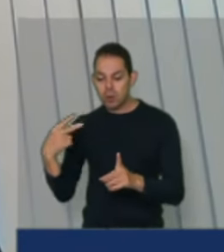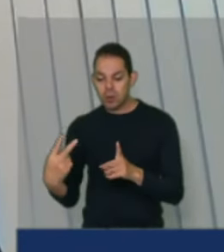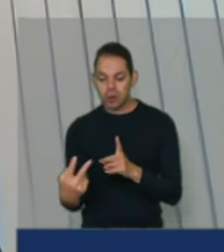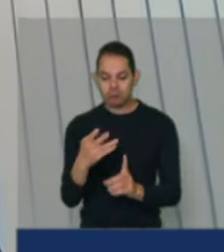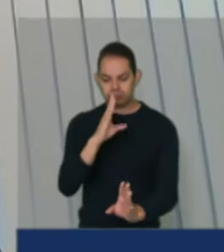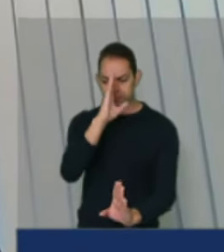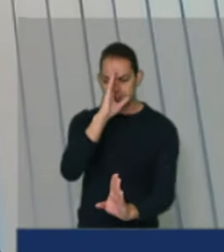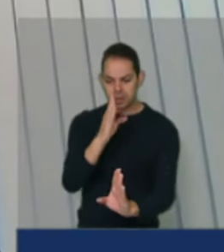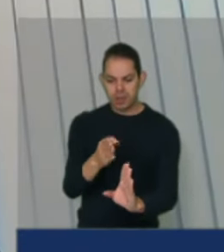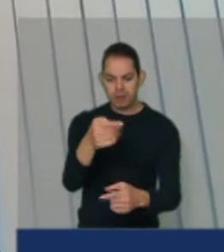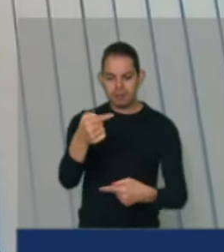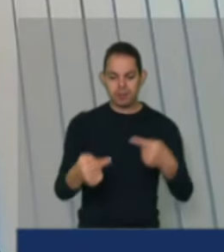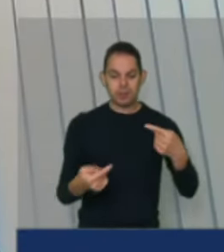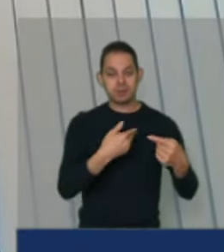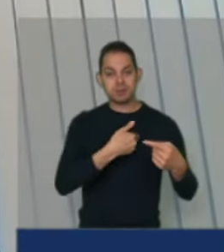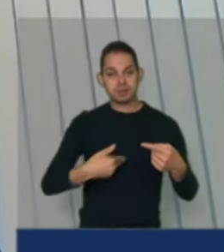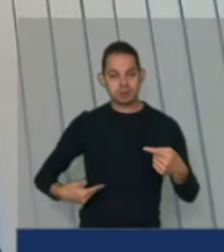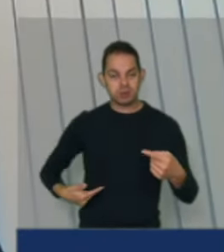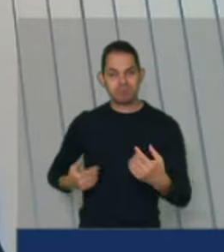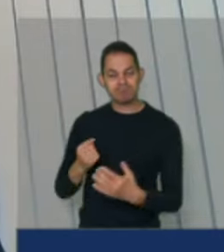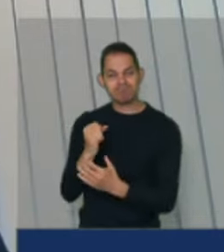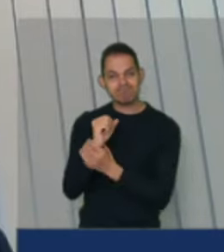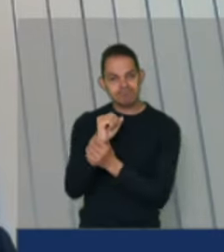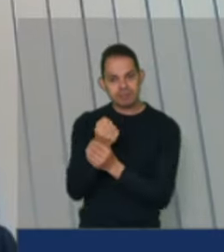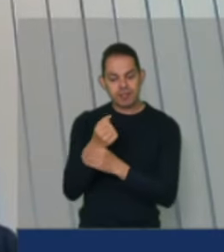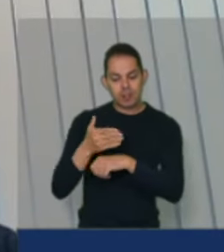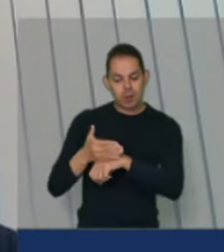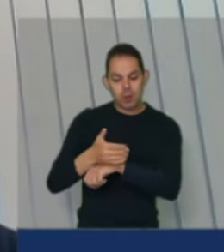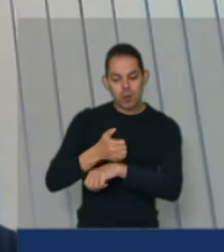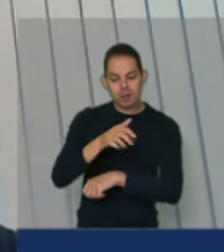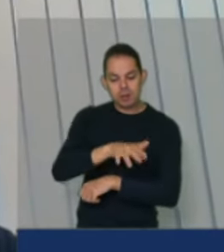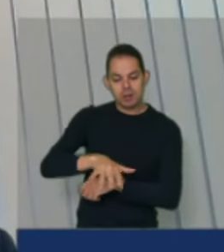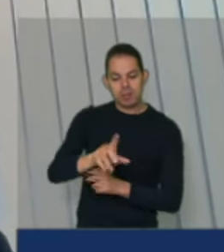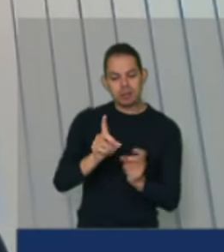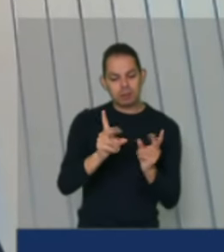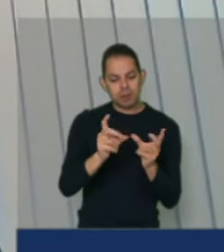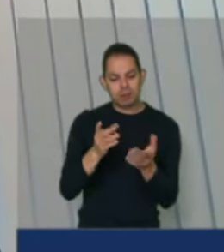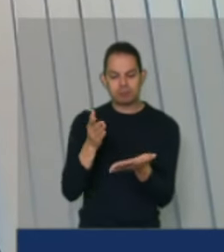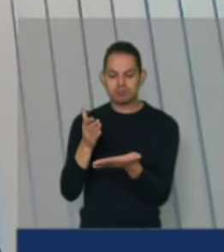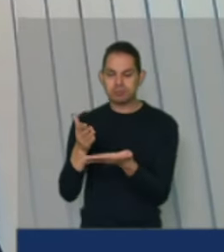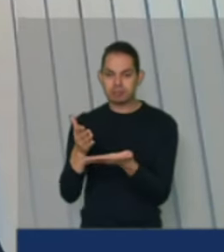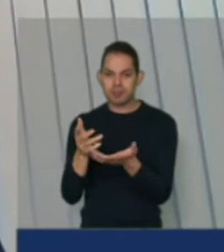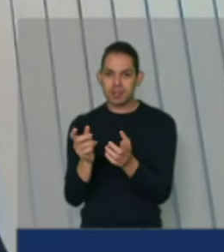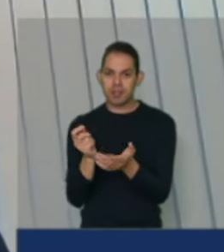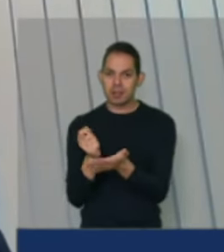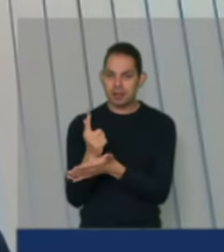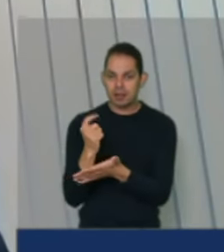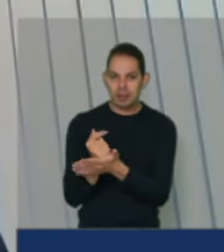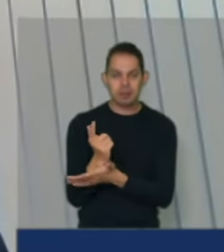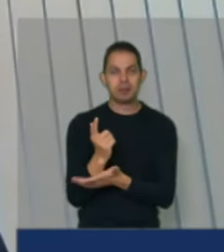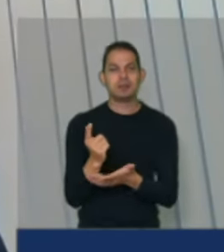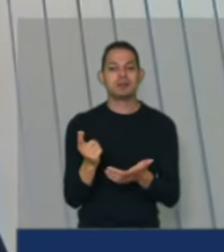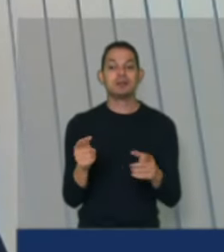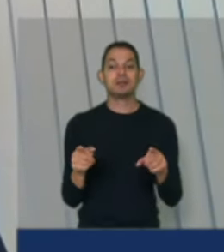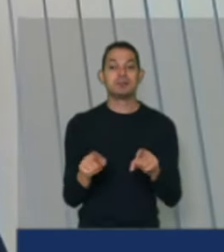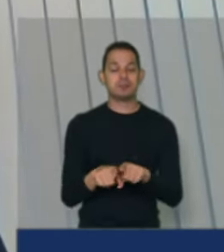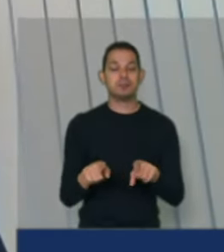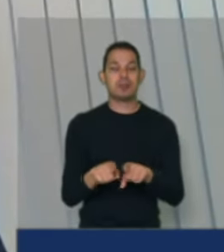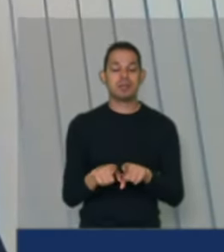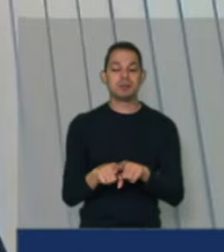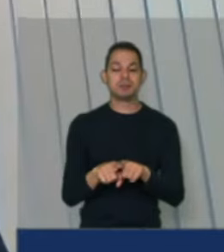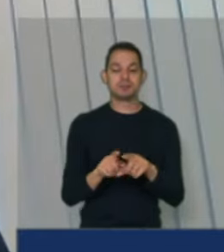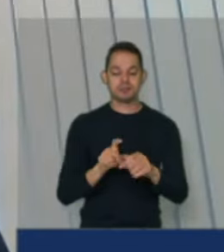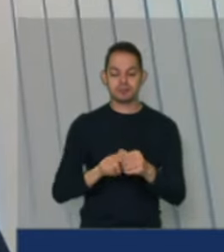públicas que garantam acesso ao mercado para o agricultor familiar e suas organizações da mesma forma que as